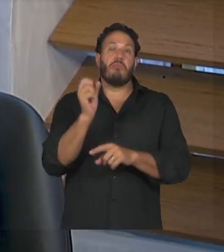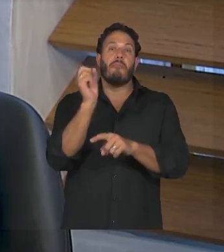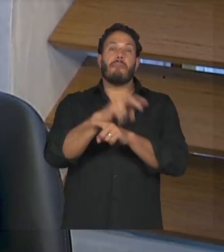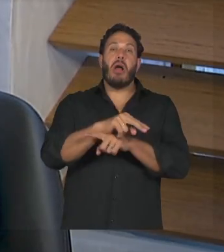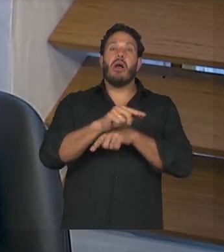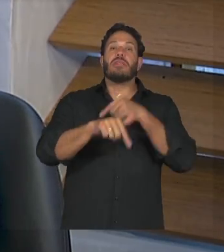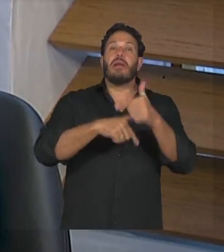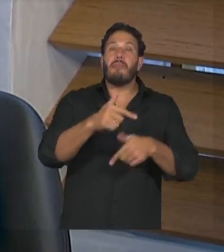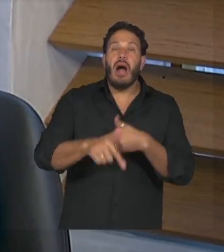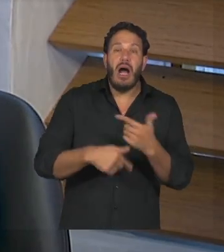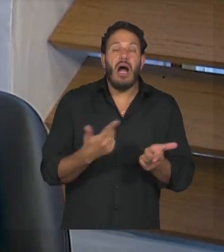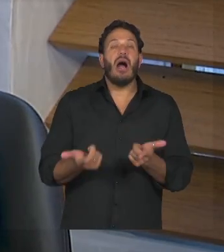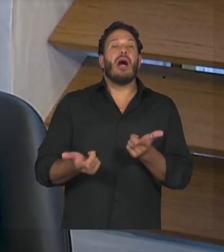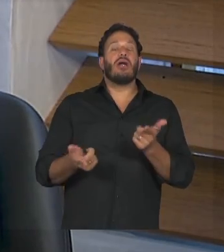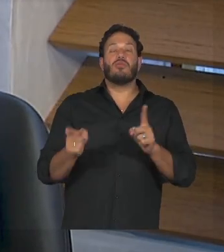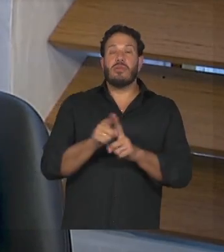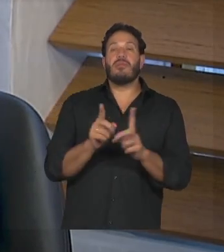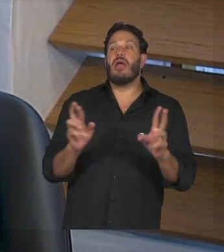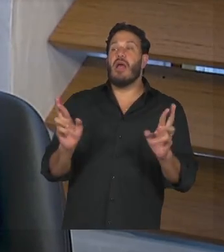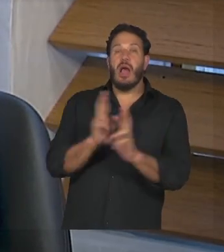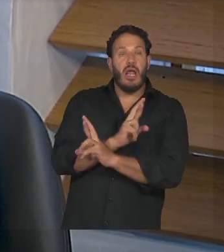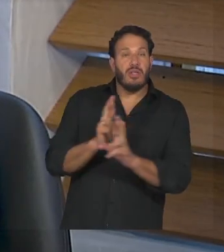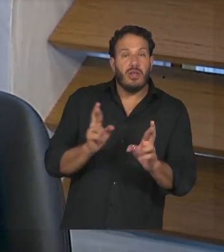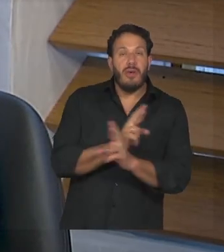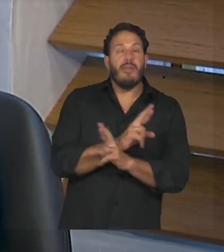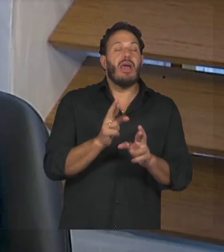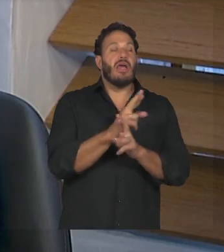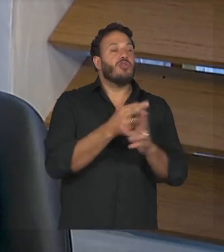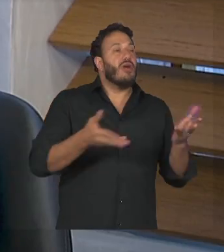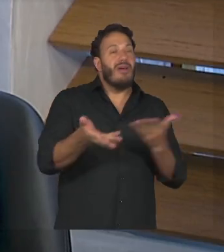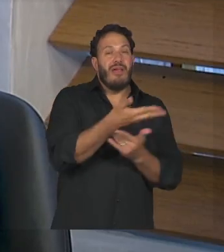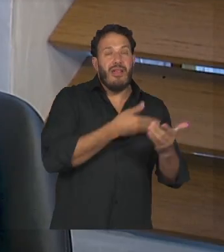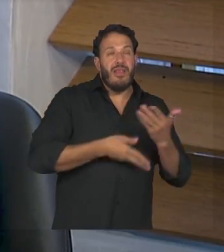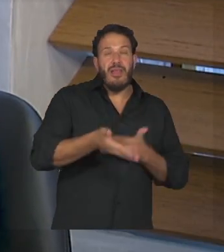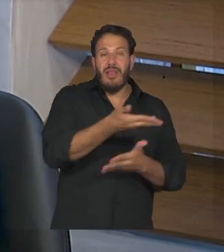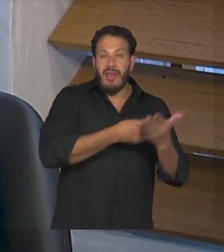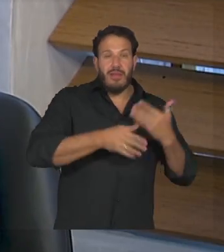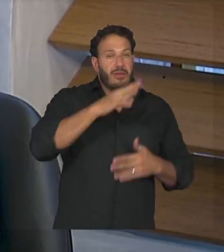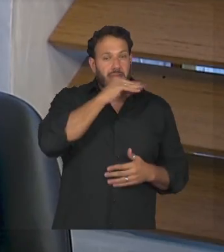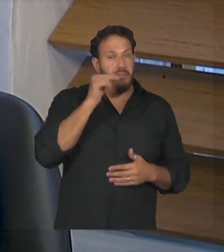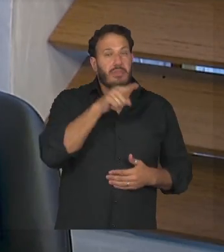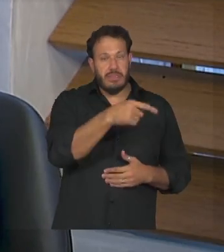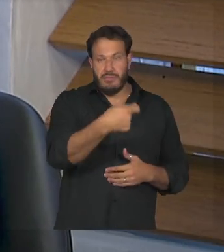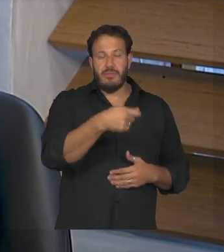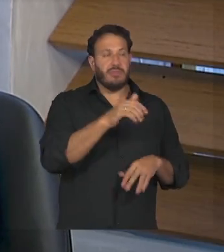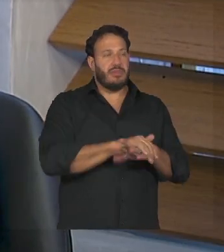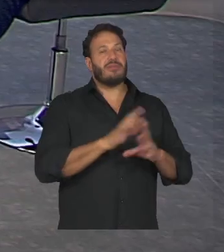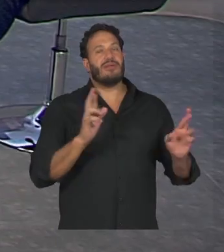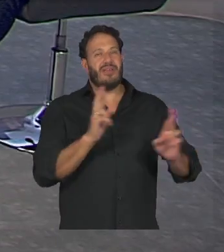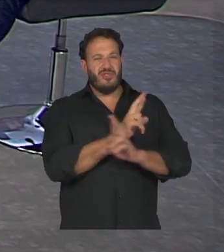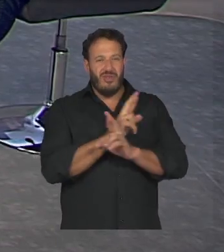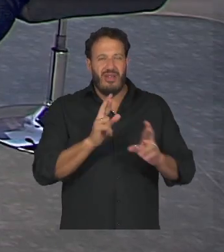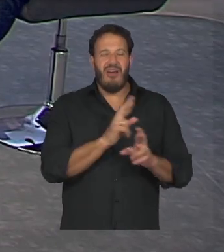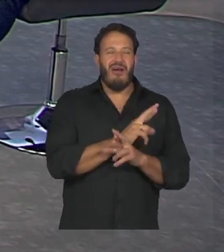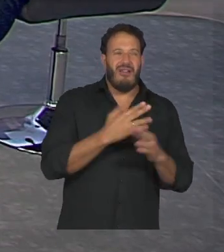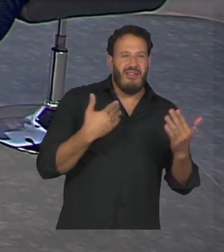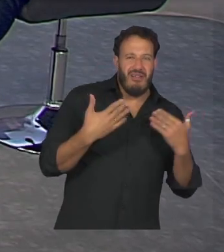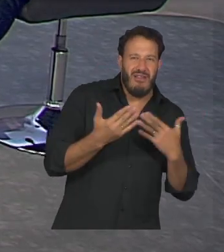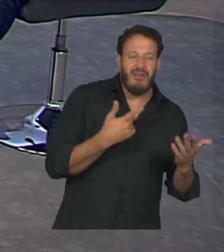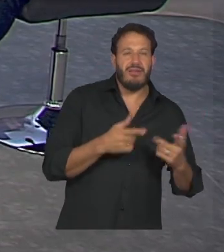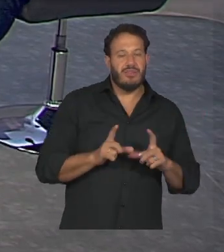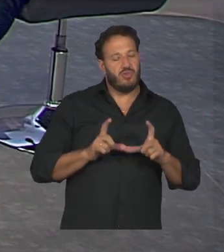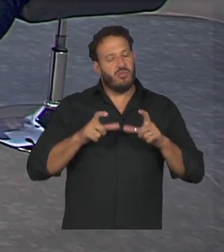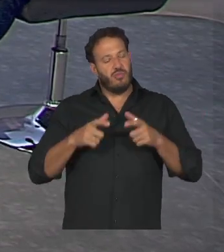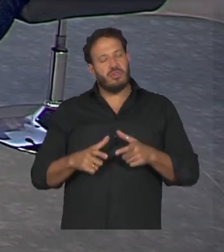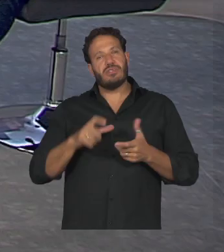de relacionamentos para os adolescentes também que eles também precisam se relacionar então uma agência de